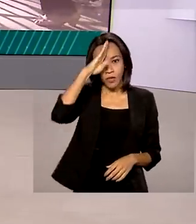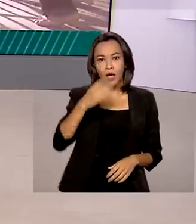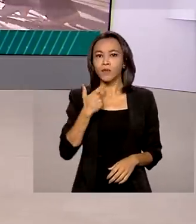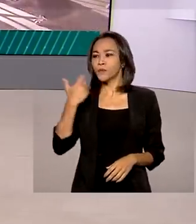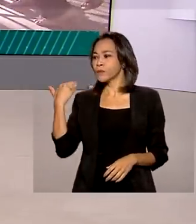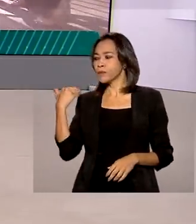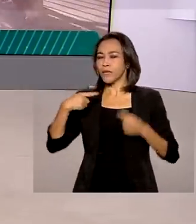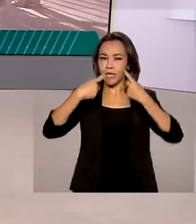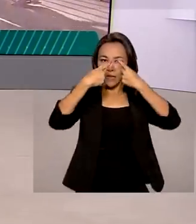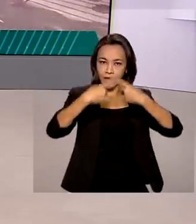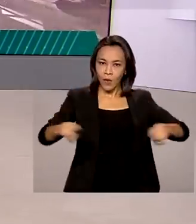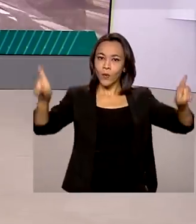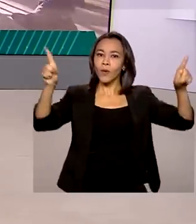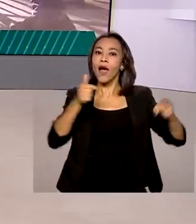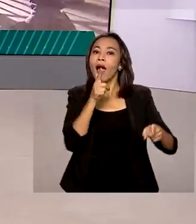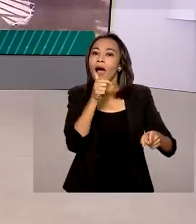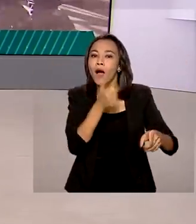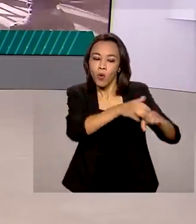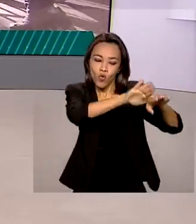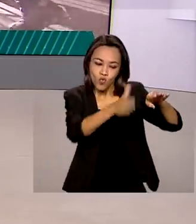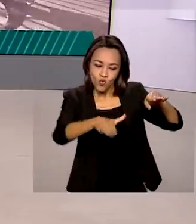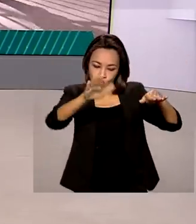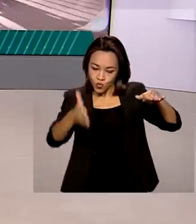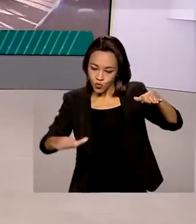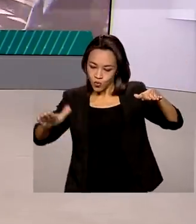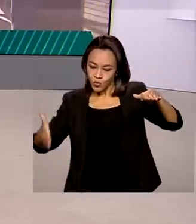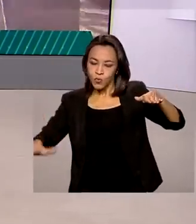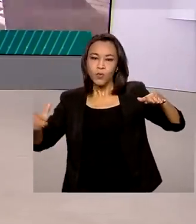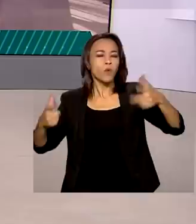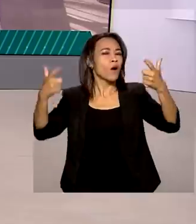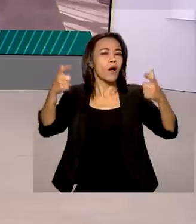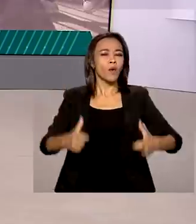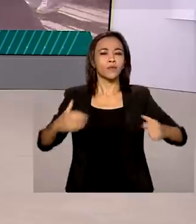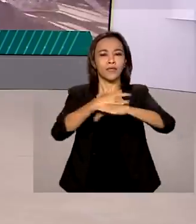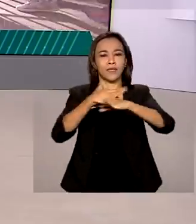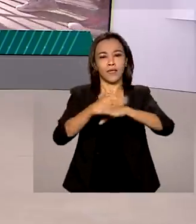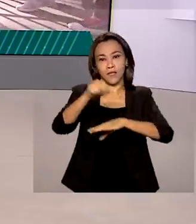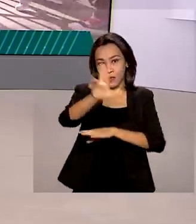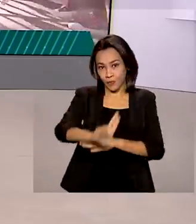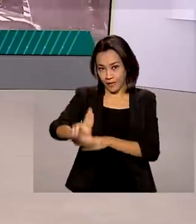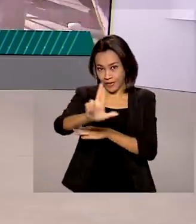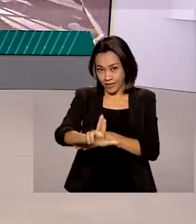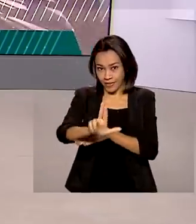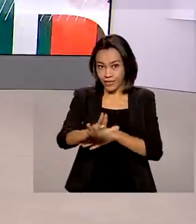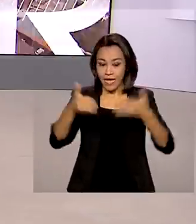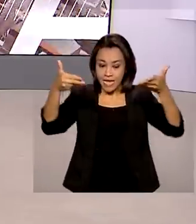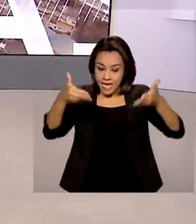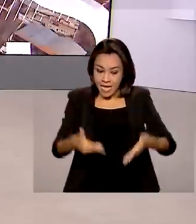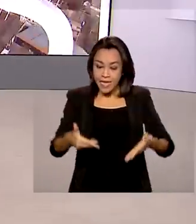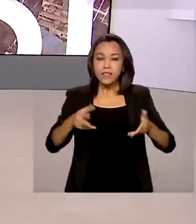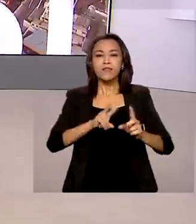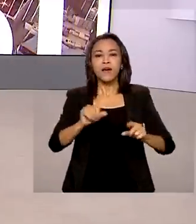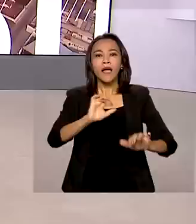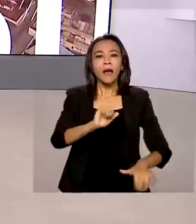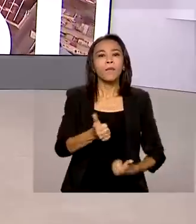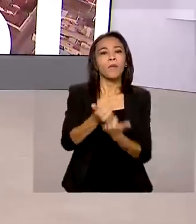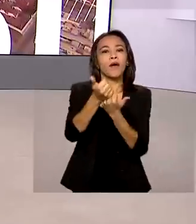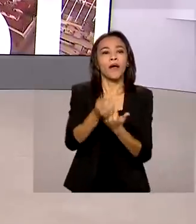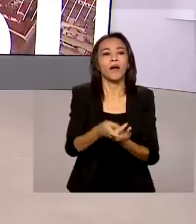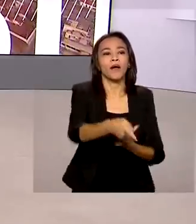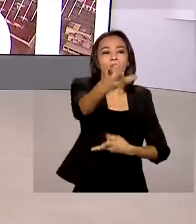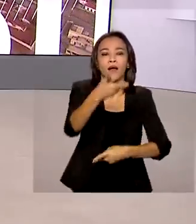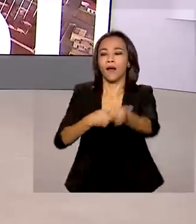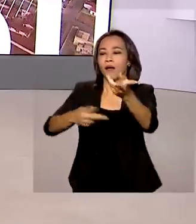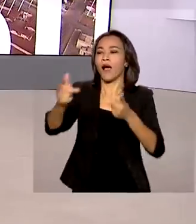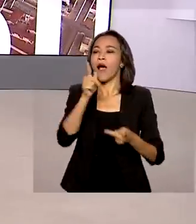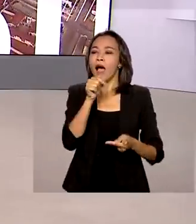complexo produtor de água, deputado Luiz Humberto Carneiro, em Uberlândia, Minas Gerais. O sistema vai reforçar o abastecimento de água